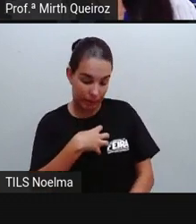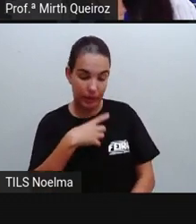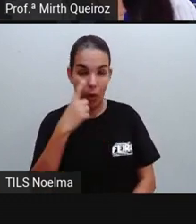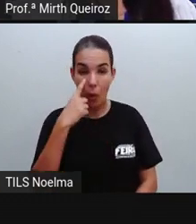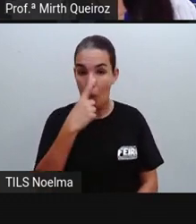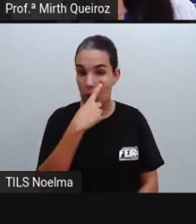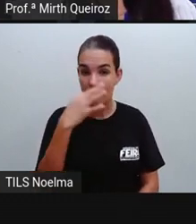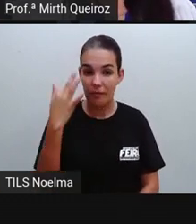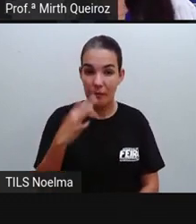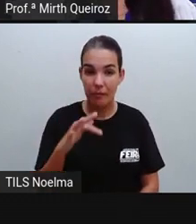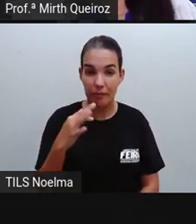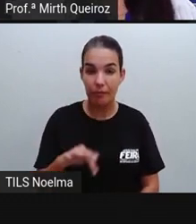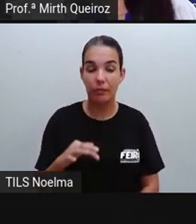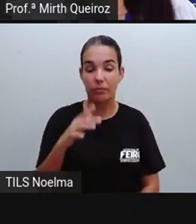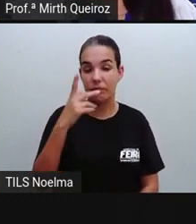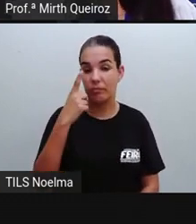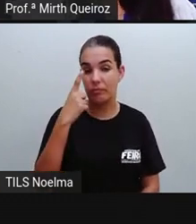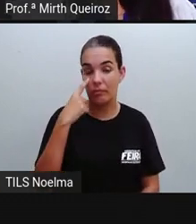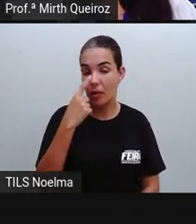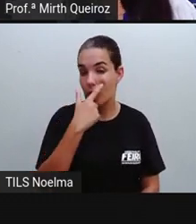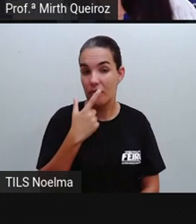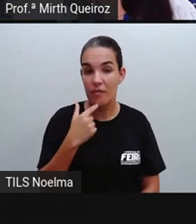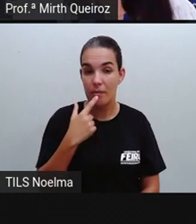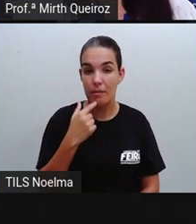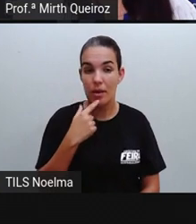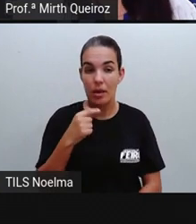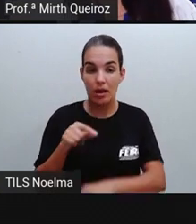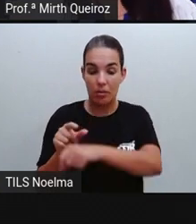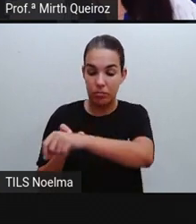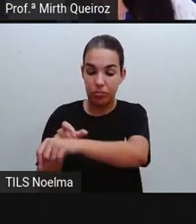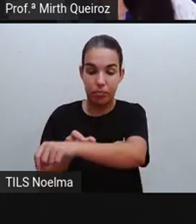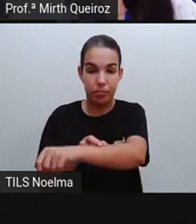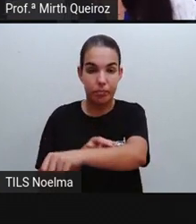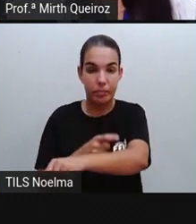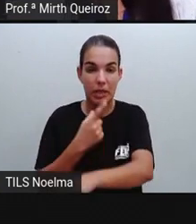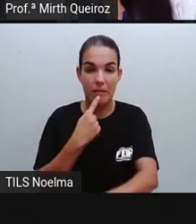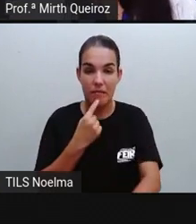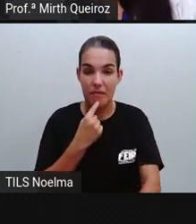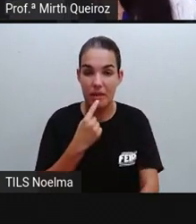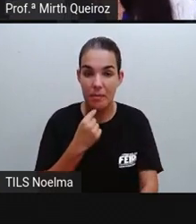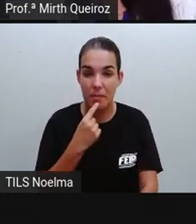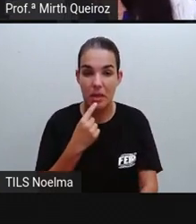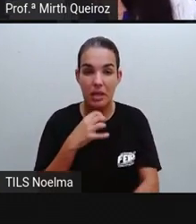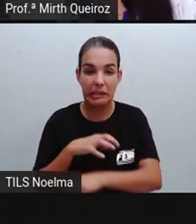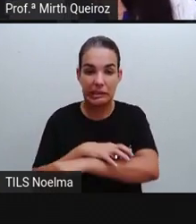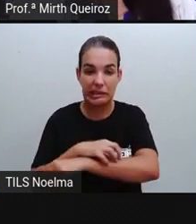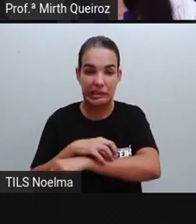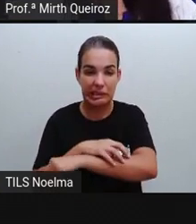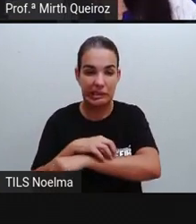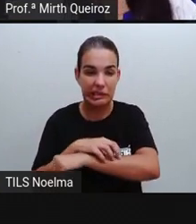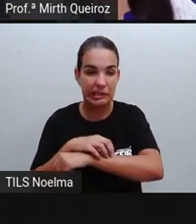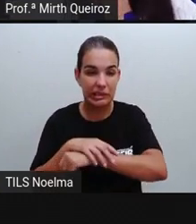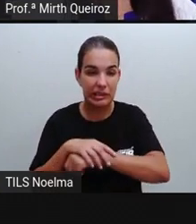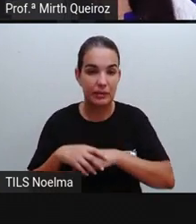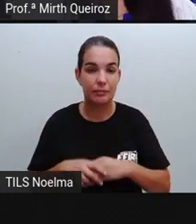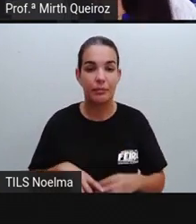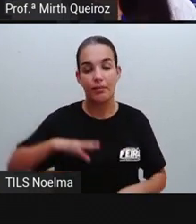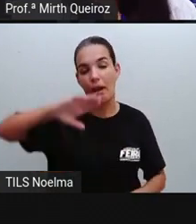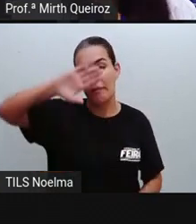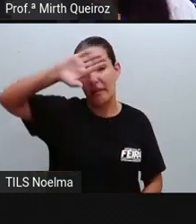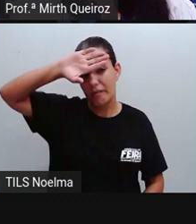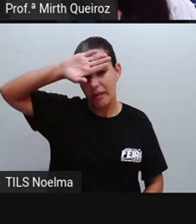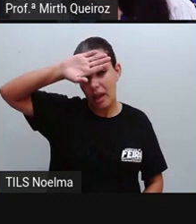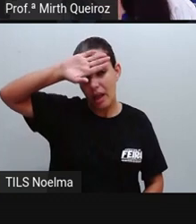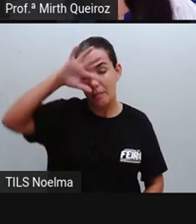vermelhos, dor de cabeça, febre, erupção cutânea, né? Que são os carocinhos, né? As machas vermelhas aí, dor